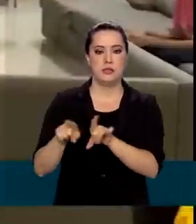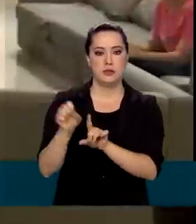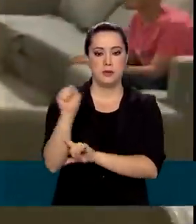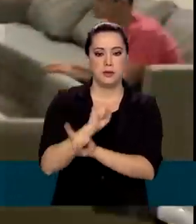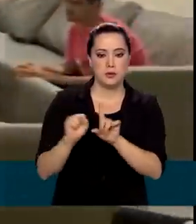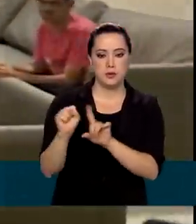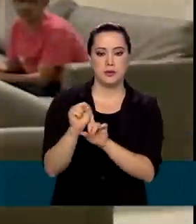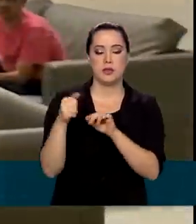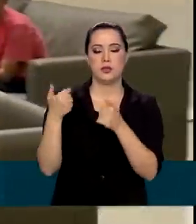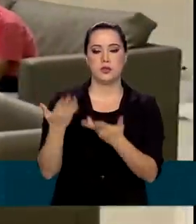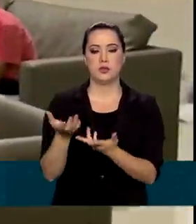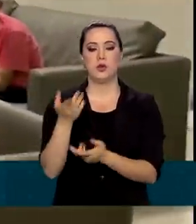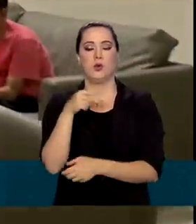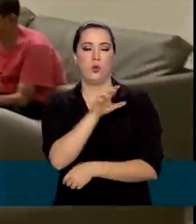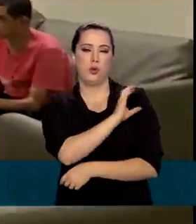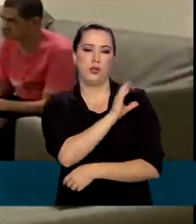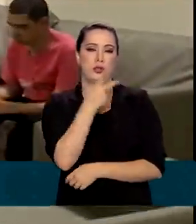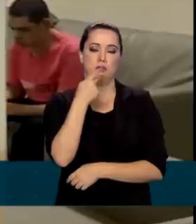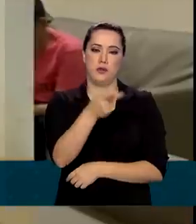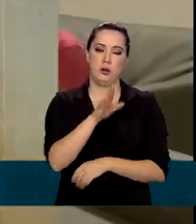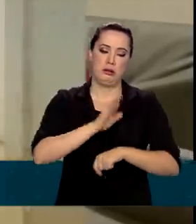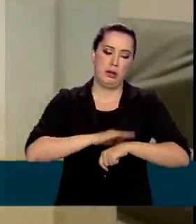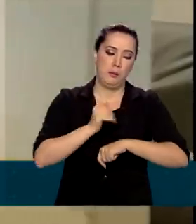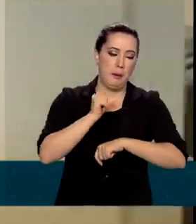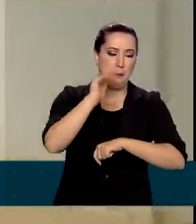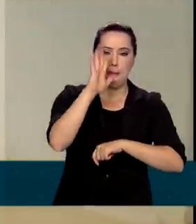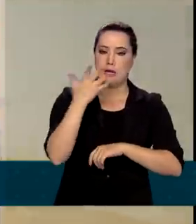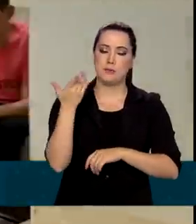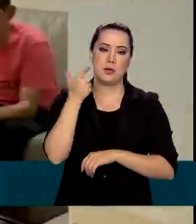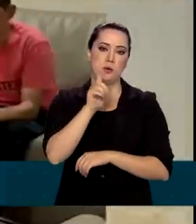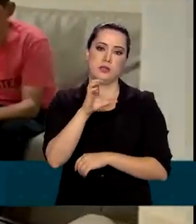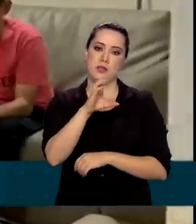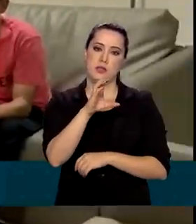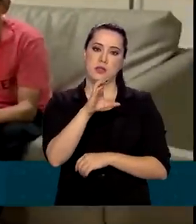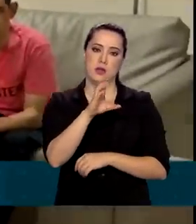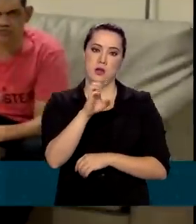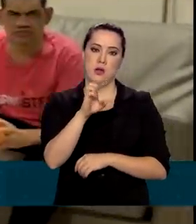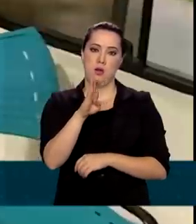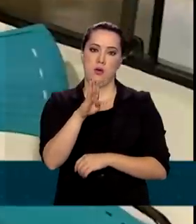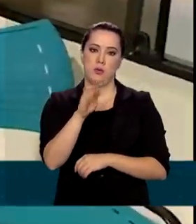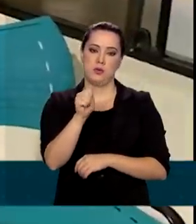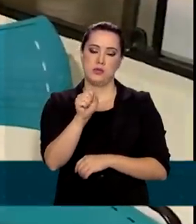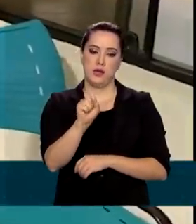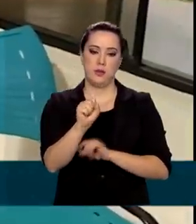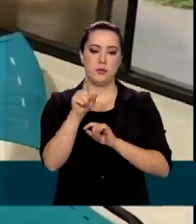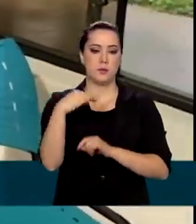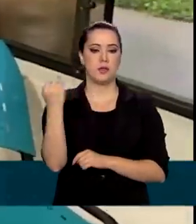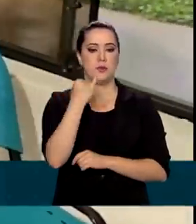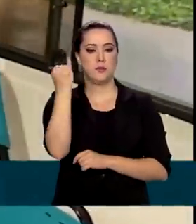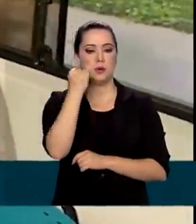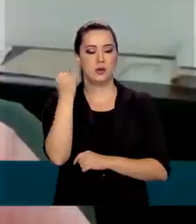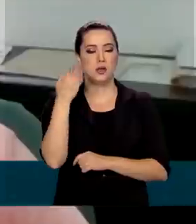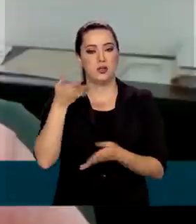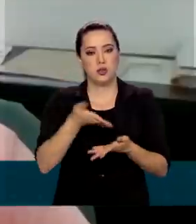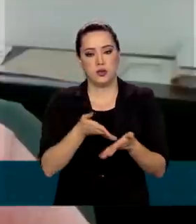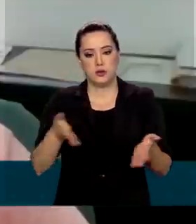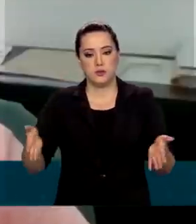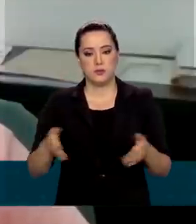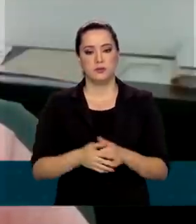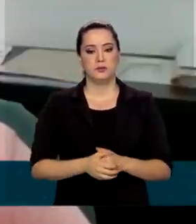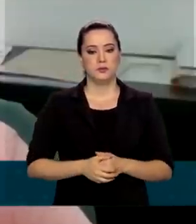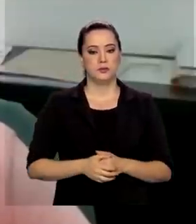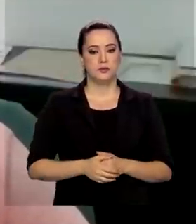Para o coordenador, ter um tempo a mais para conseguir o SEBAS é fundamental neste ano difícil de pandemia. Essa